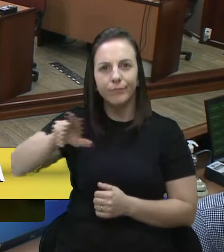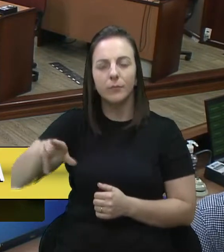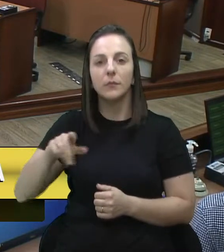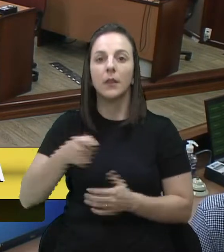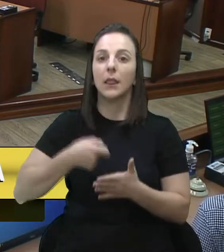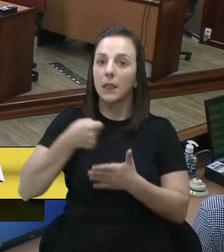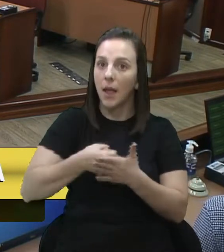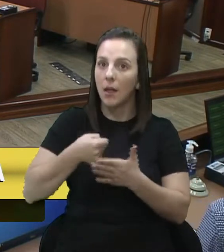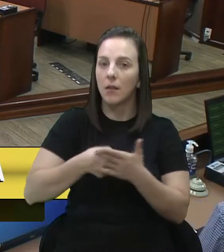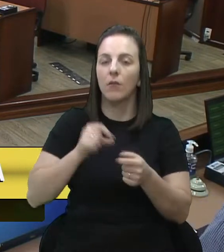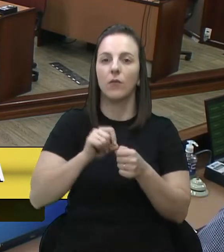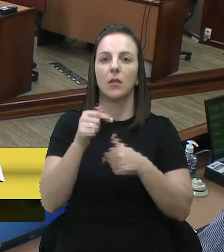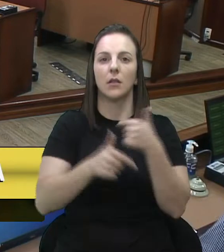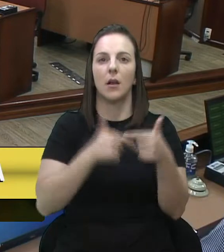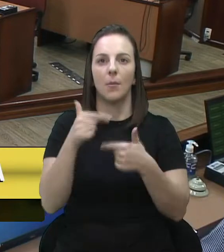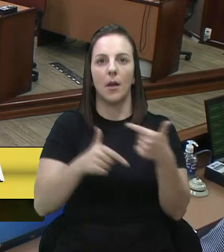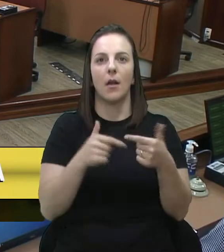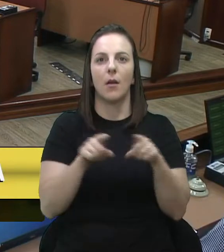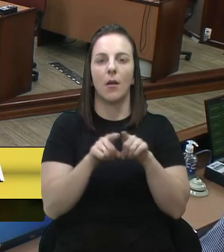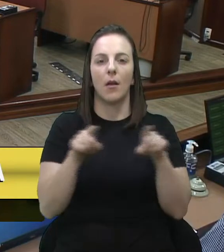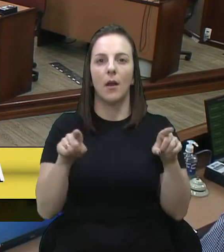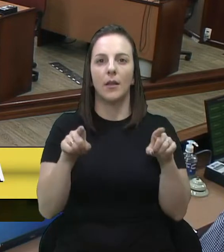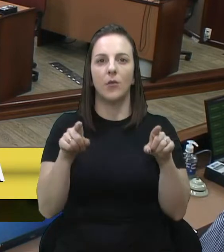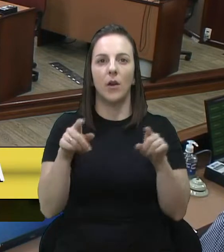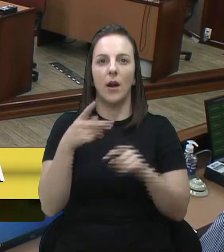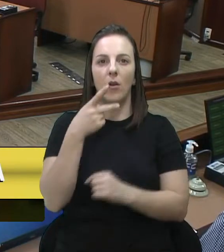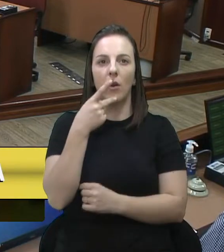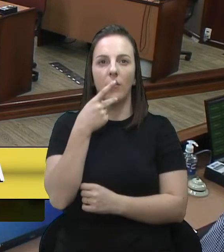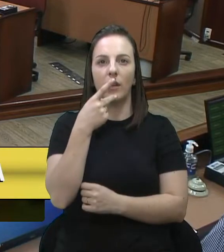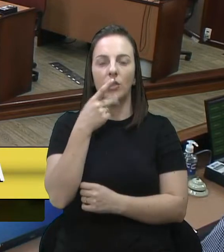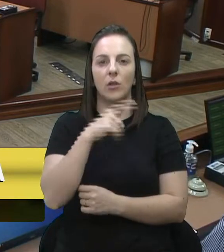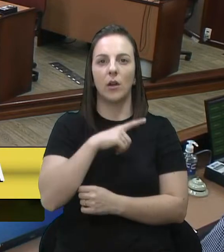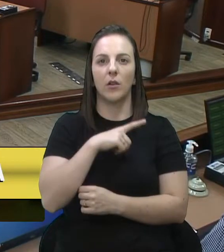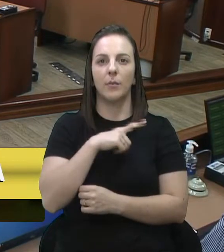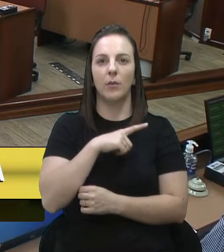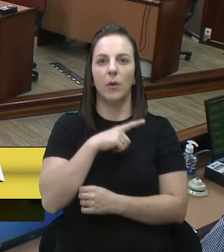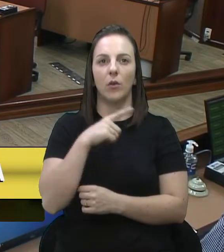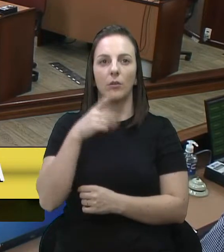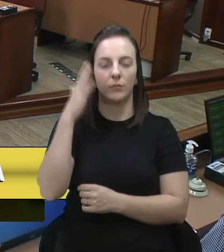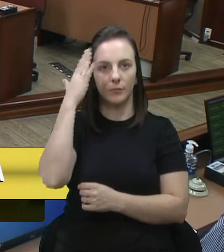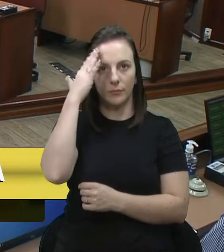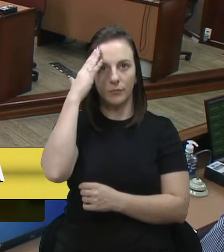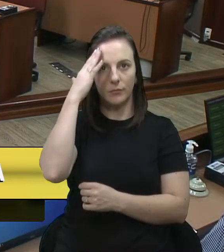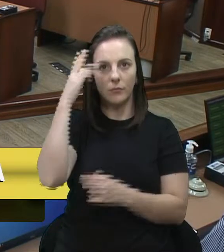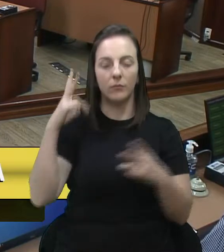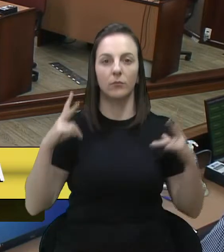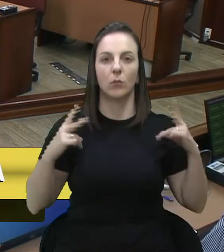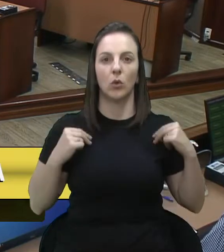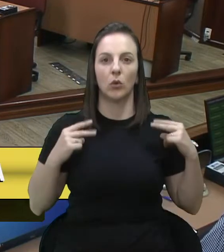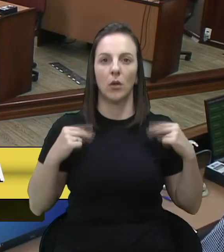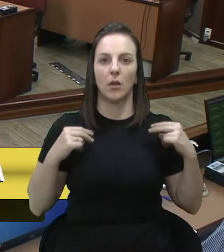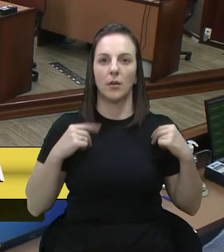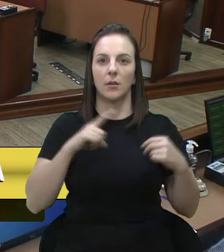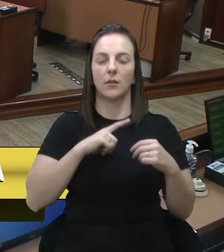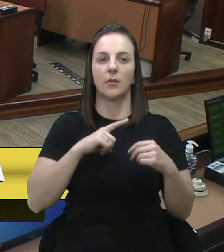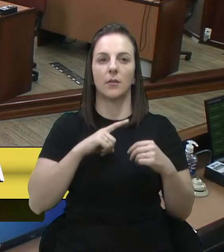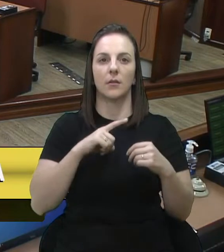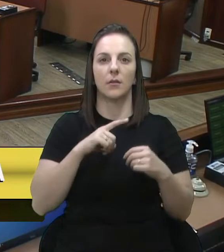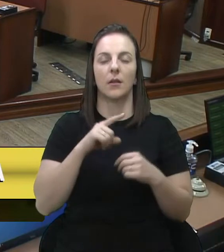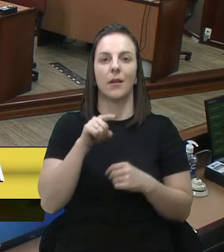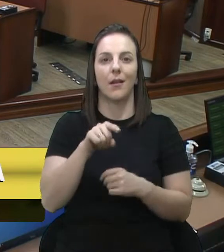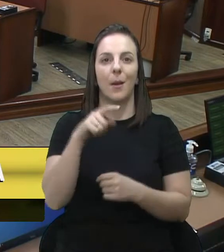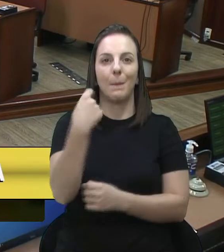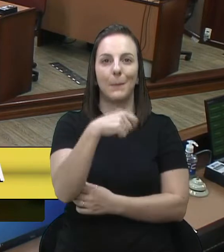mas nós sabemos que nós, motoristas, usuários, enfim, do tráfico, precisamos